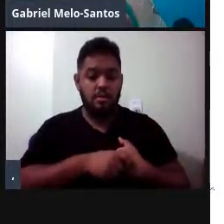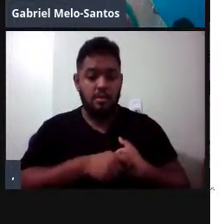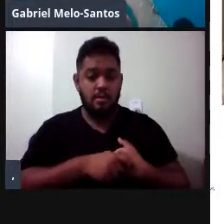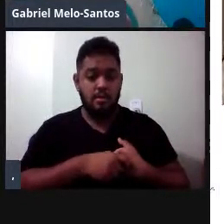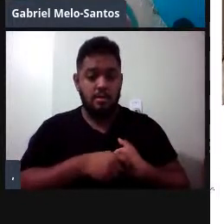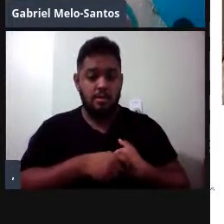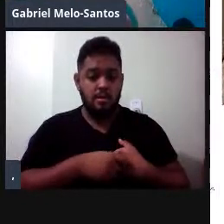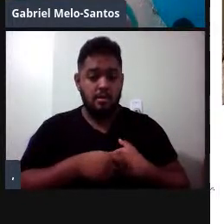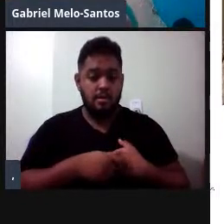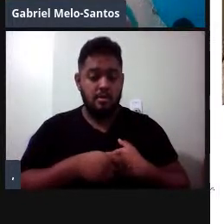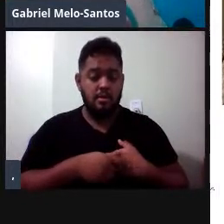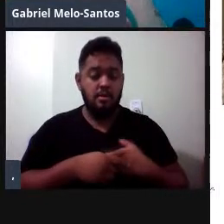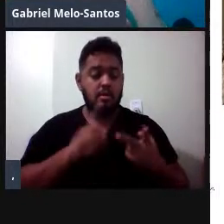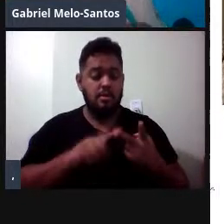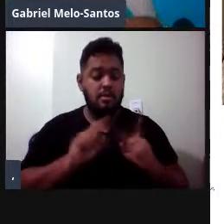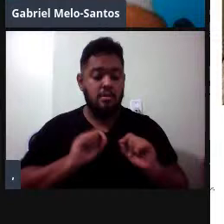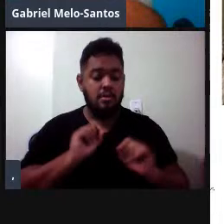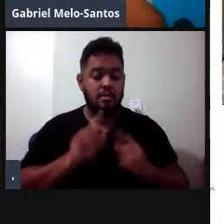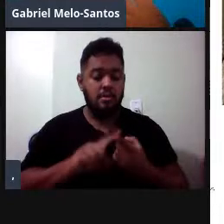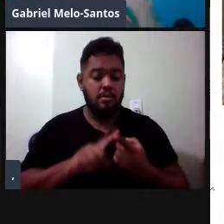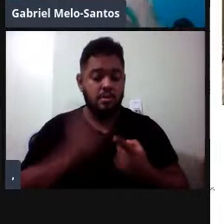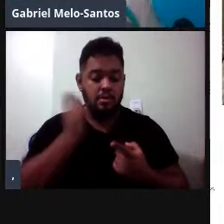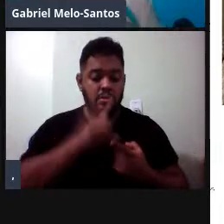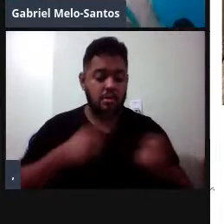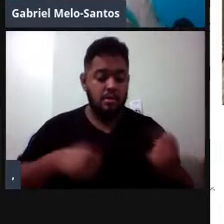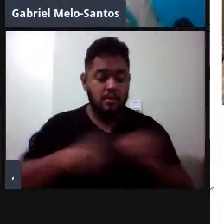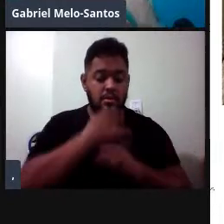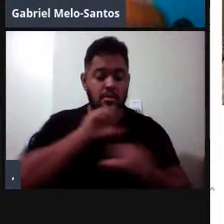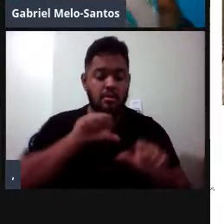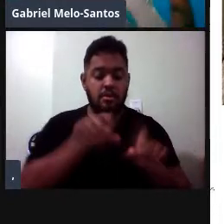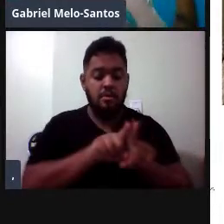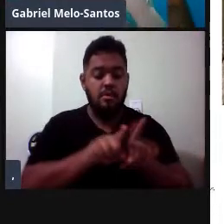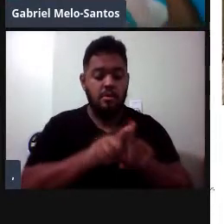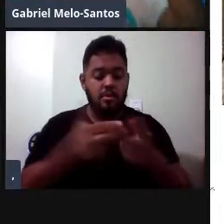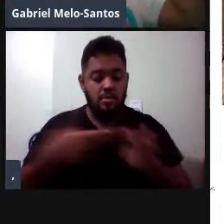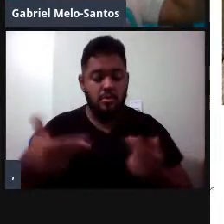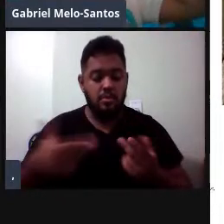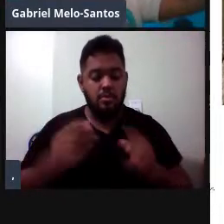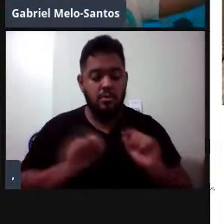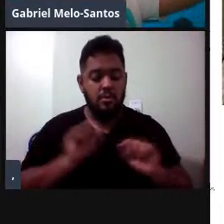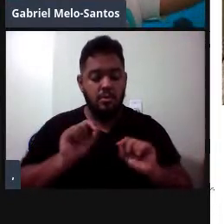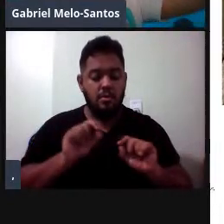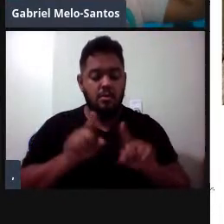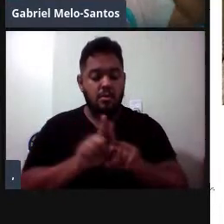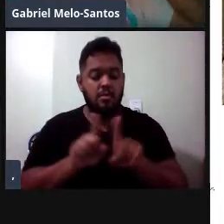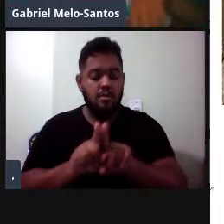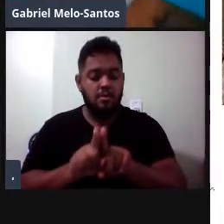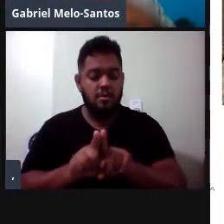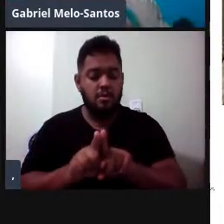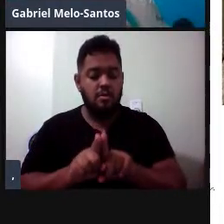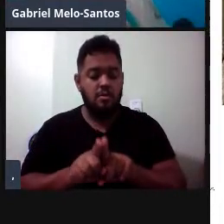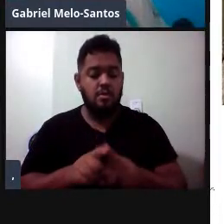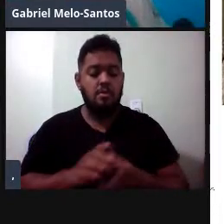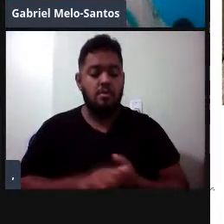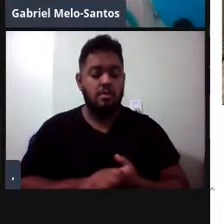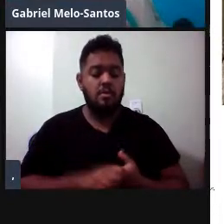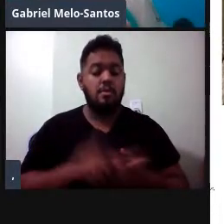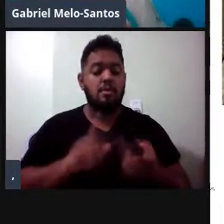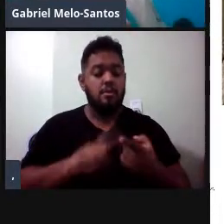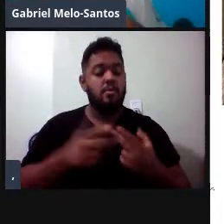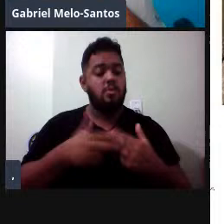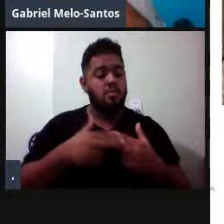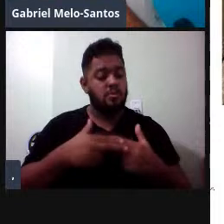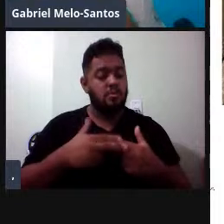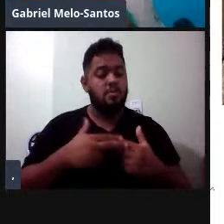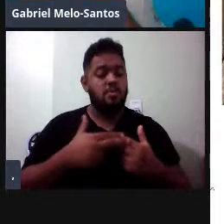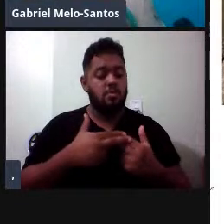mas, então, a gente decidiu investir em gravadores autônomos, que o Pablo também falou um pouco antes. E também a gente usou hidrofones e